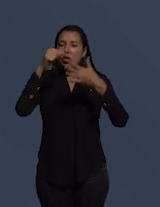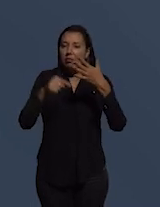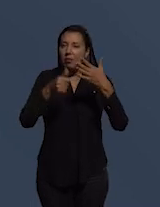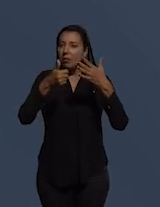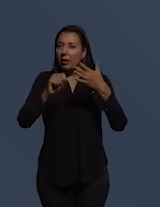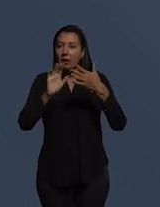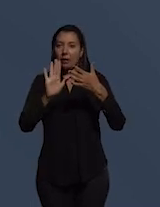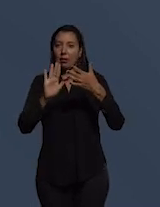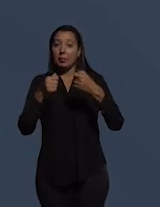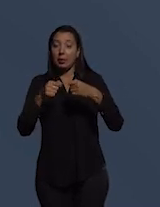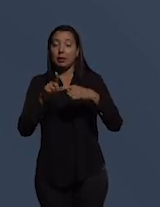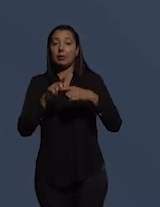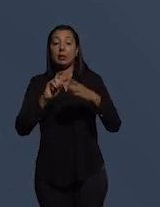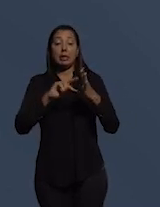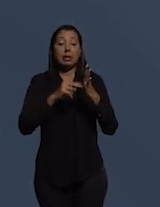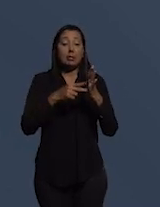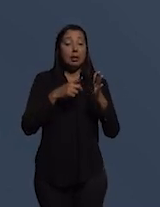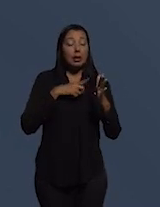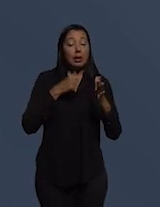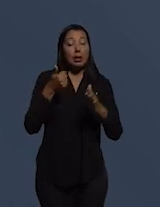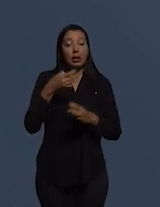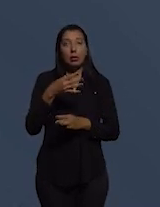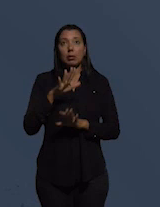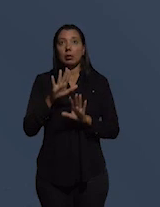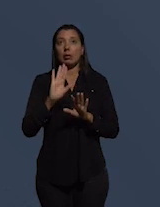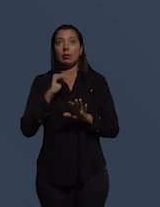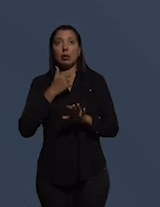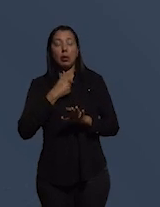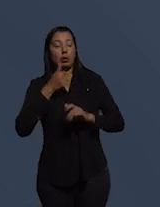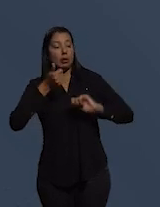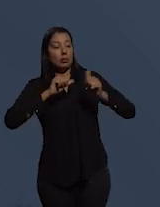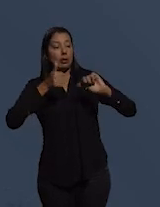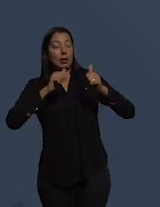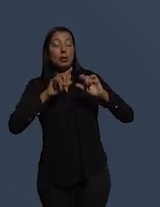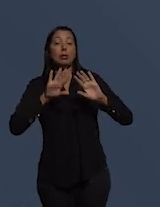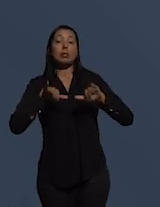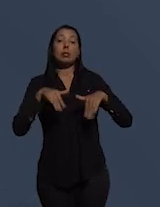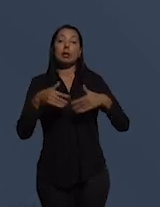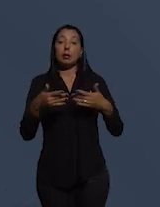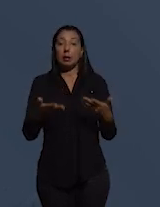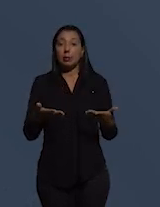significa que tem 14 pontos na nossa avaliação então